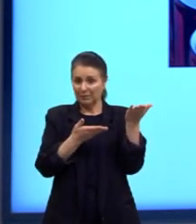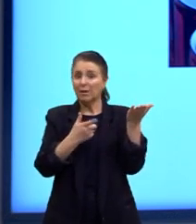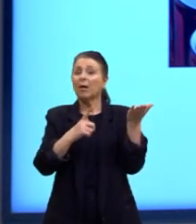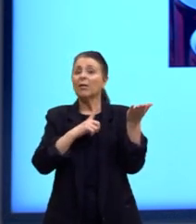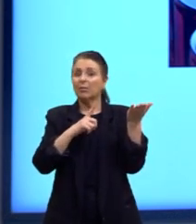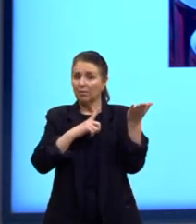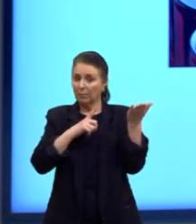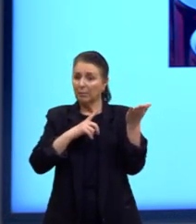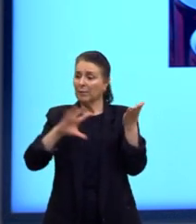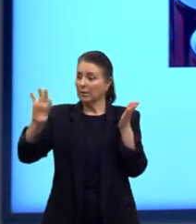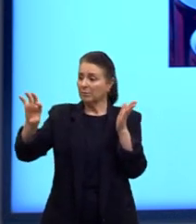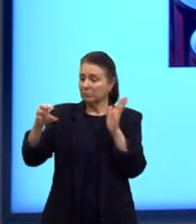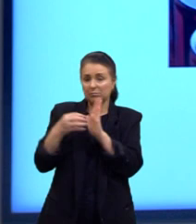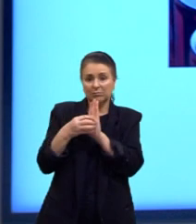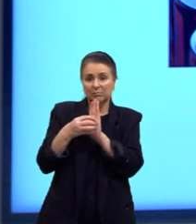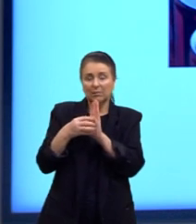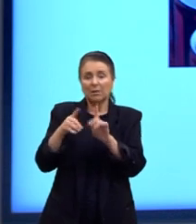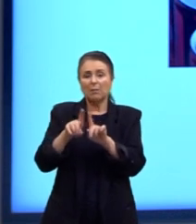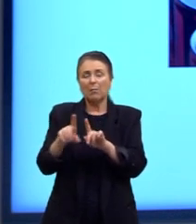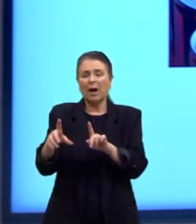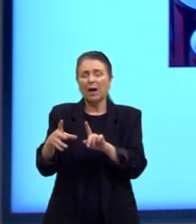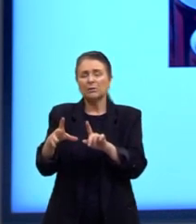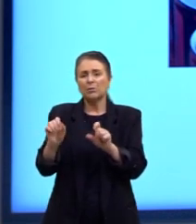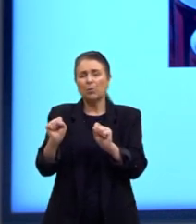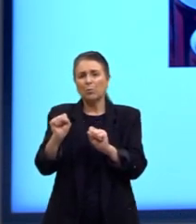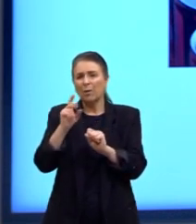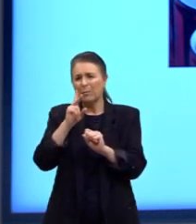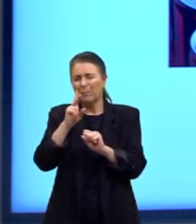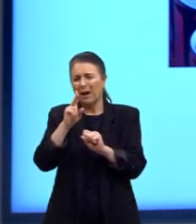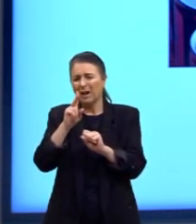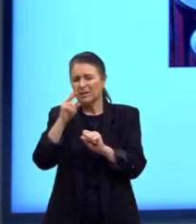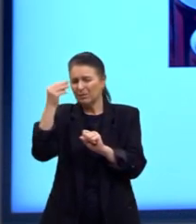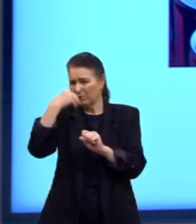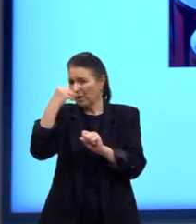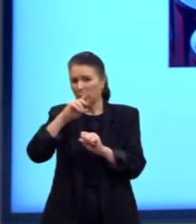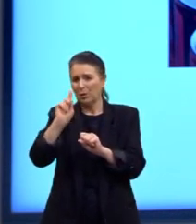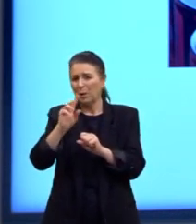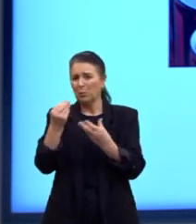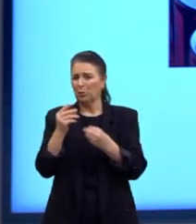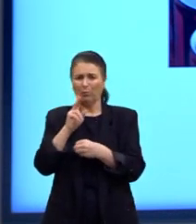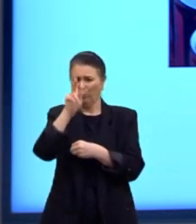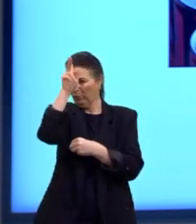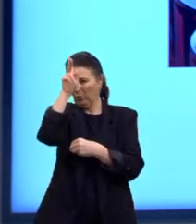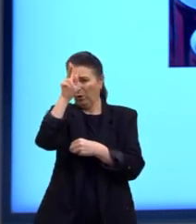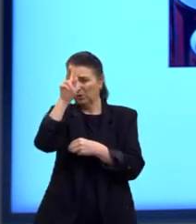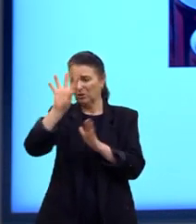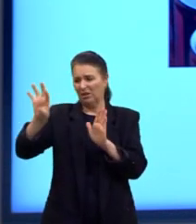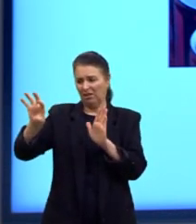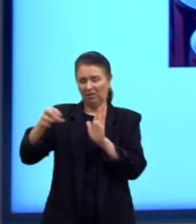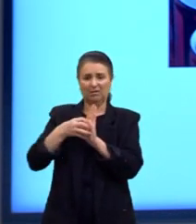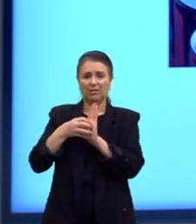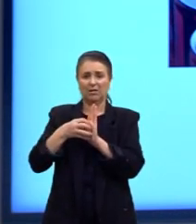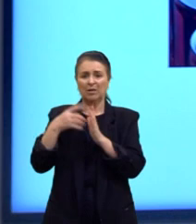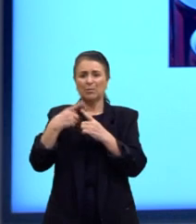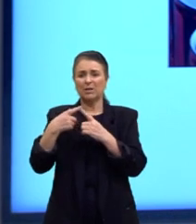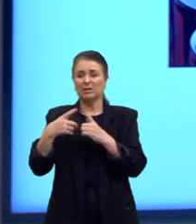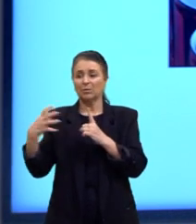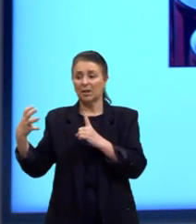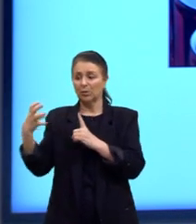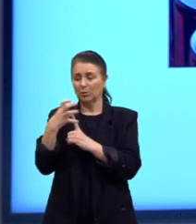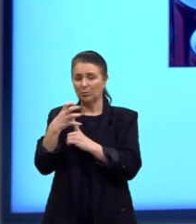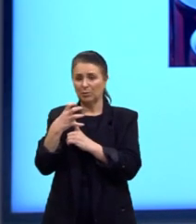por um imã, mas com uma força um pouco mais fraca, porque eles não são tão... eles não possuem domínios